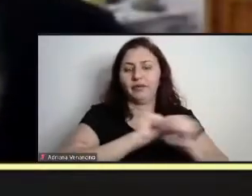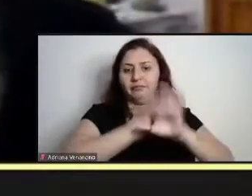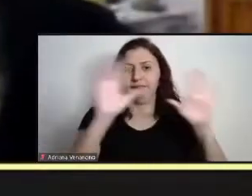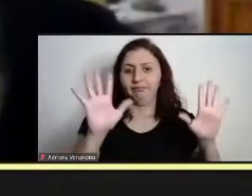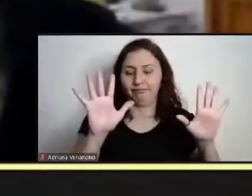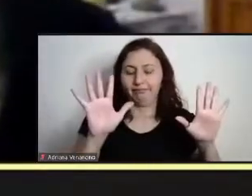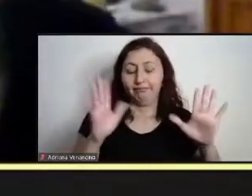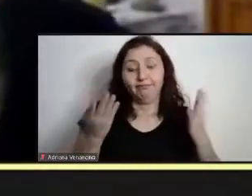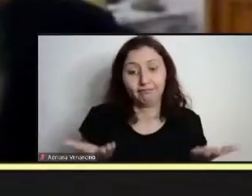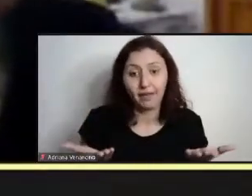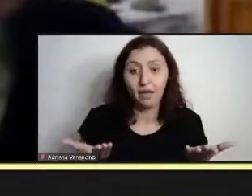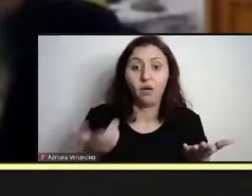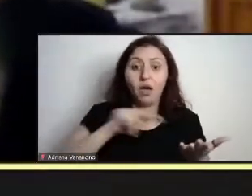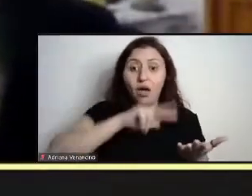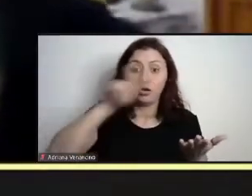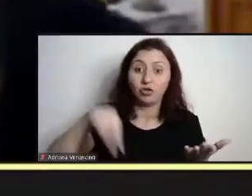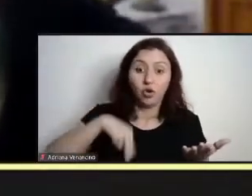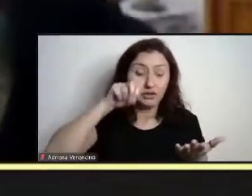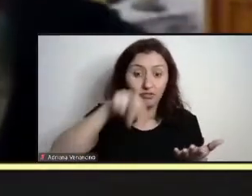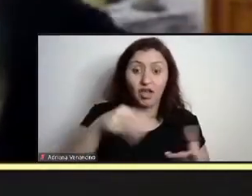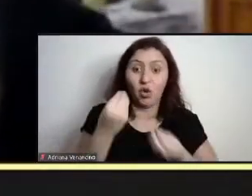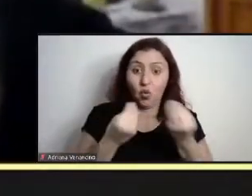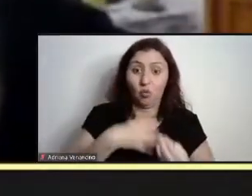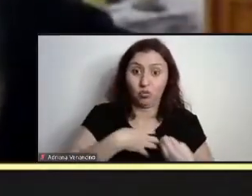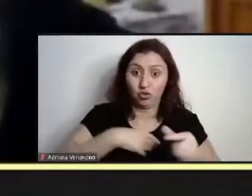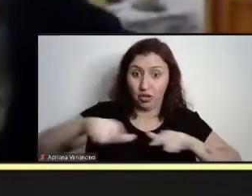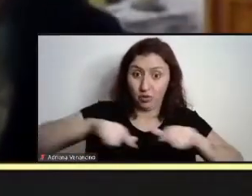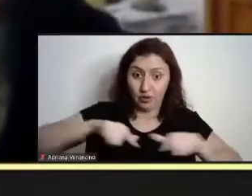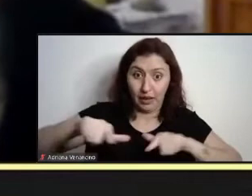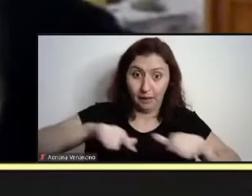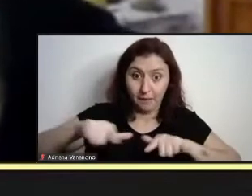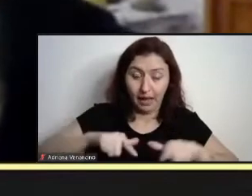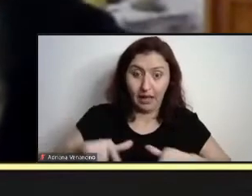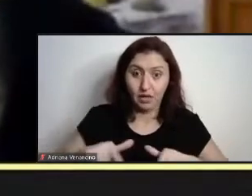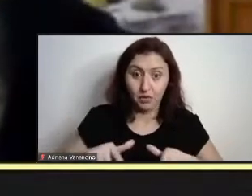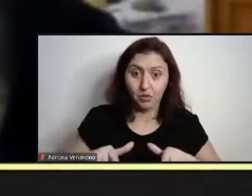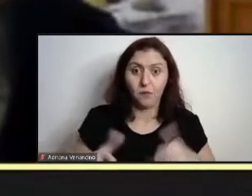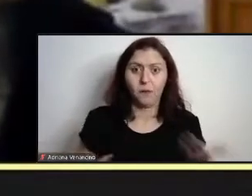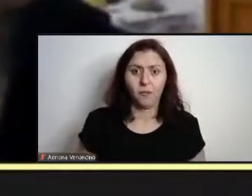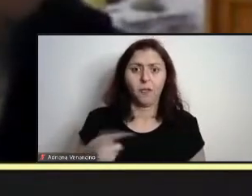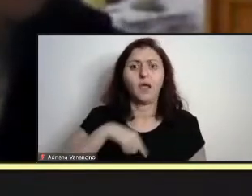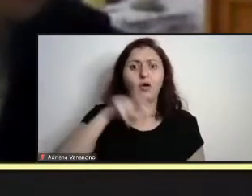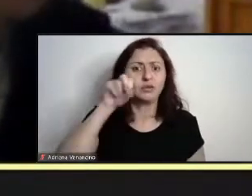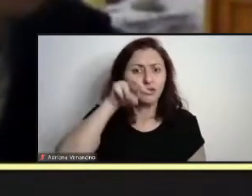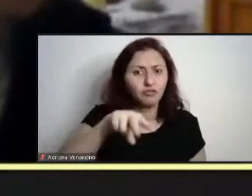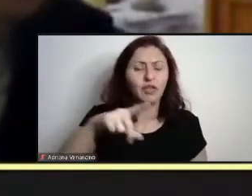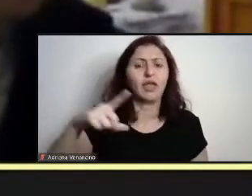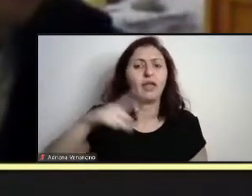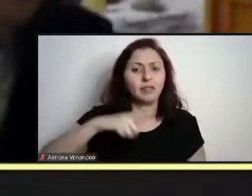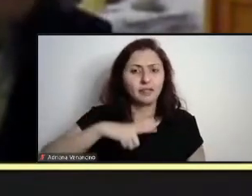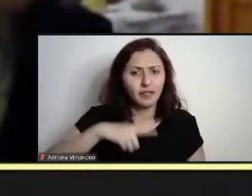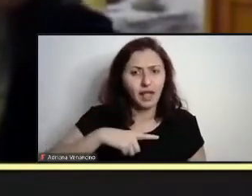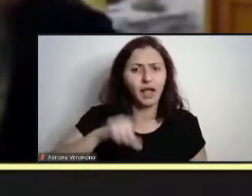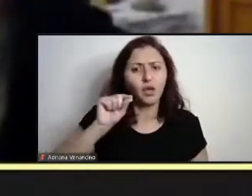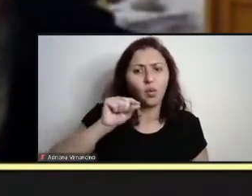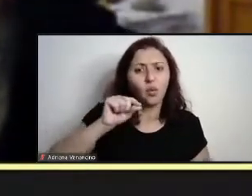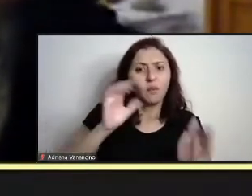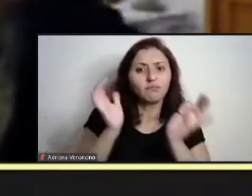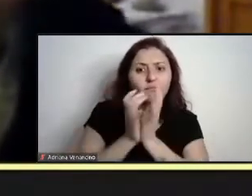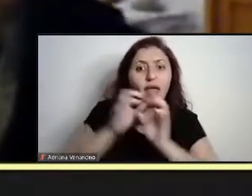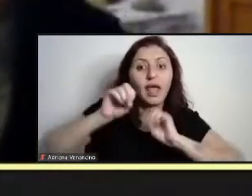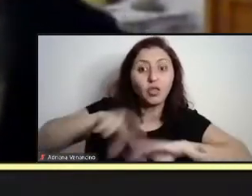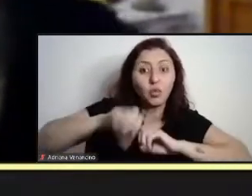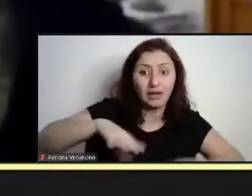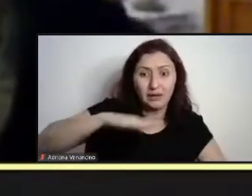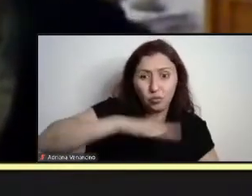do ponto de vista do trabalho, quando a olha, por exemplo, o perfil, principalmente da educação infantil, do ensino